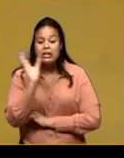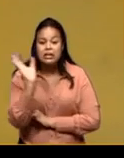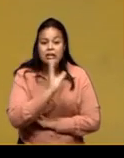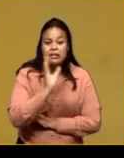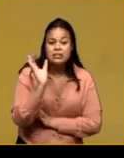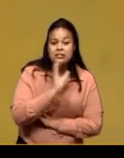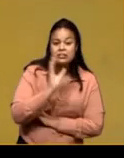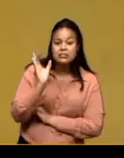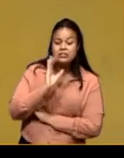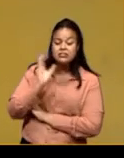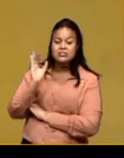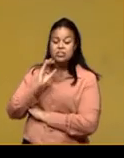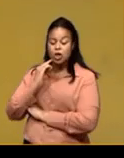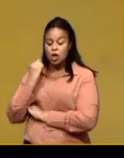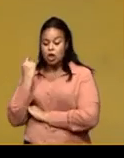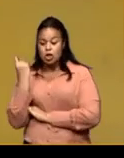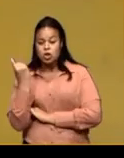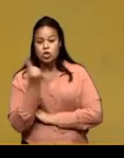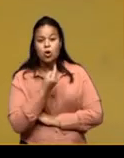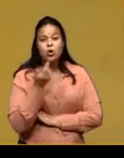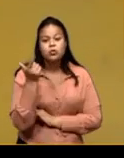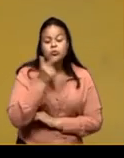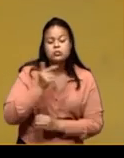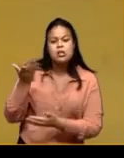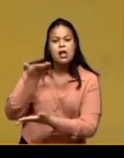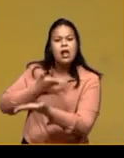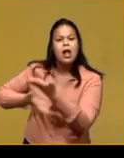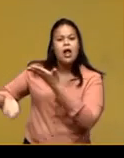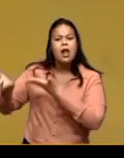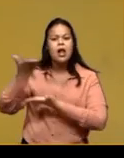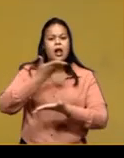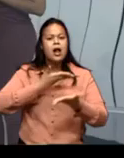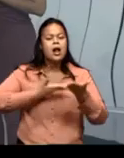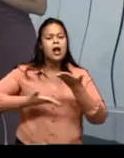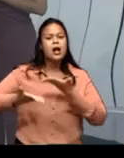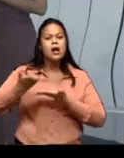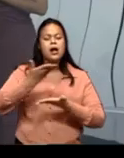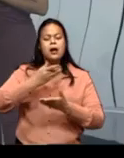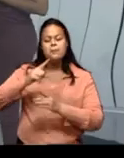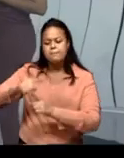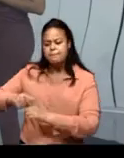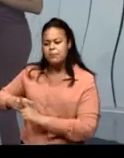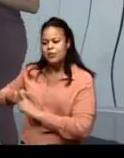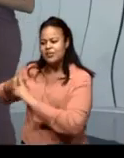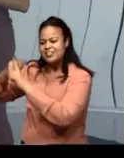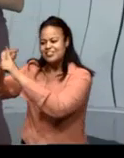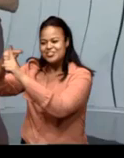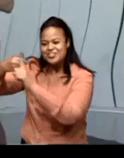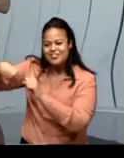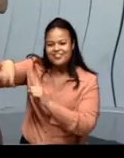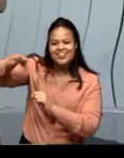de a gente conseguir compartilhar alguma positividade.